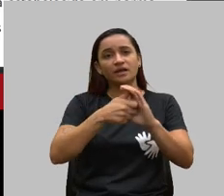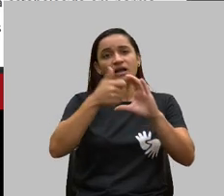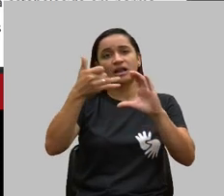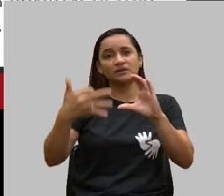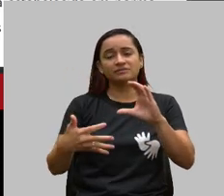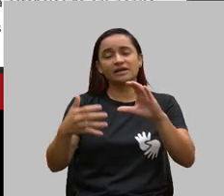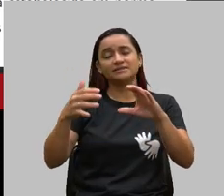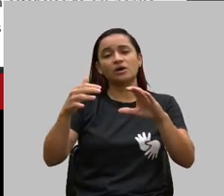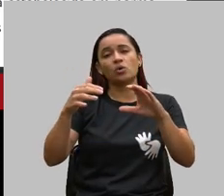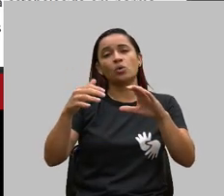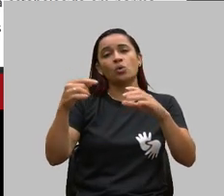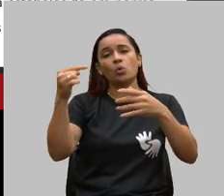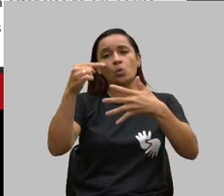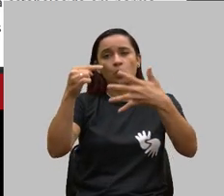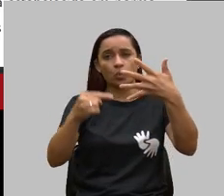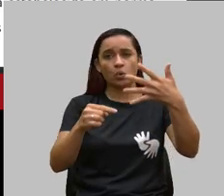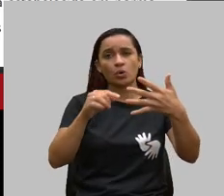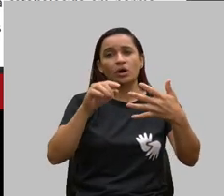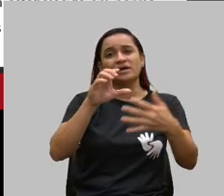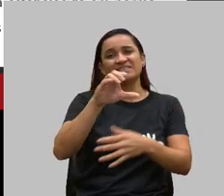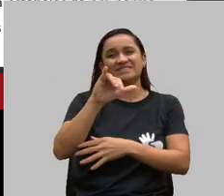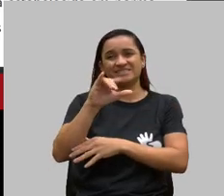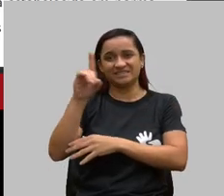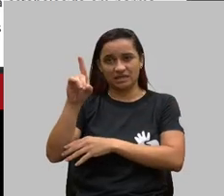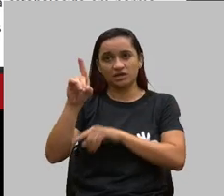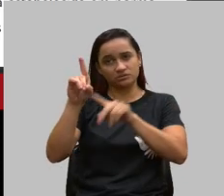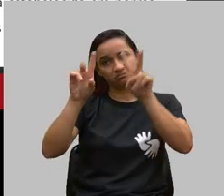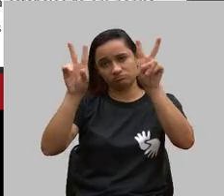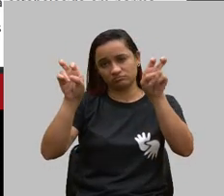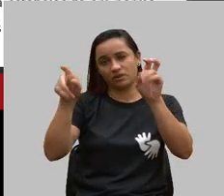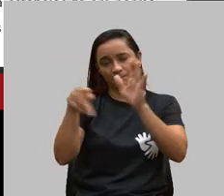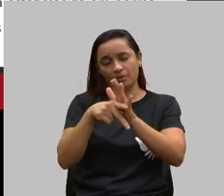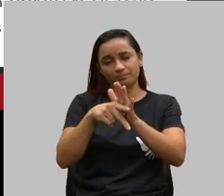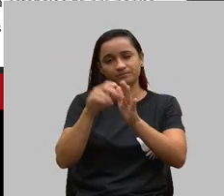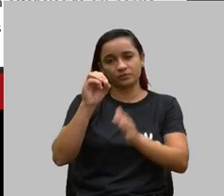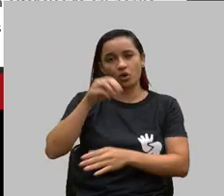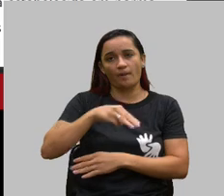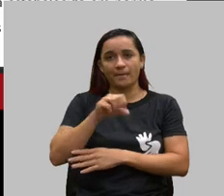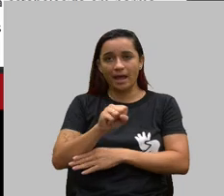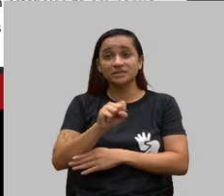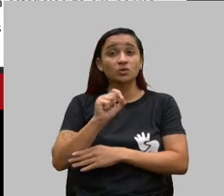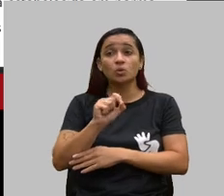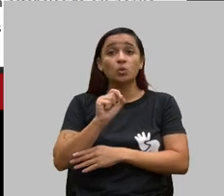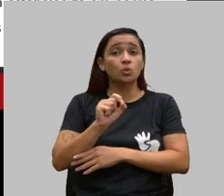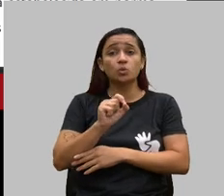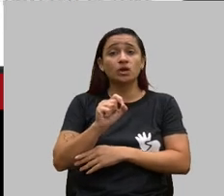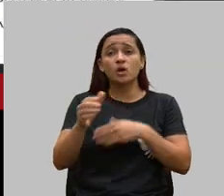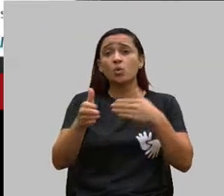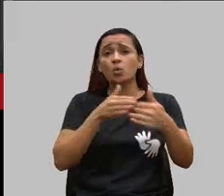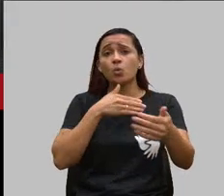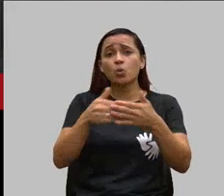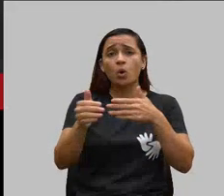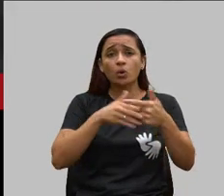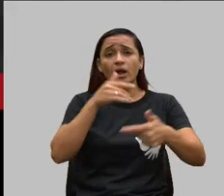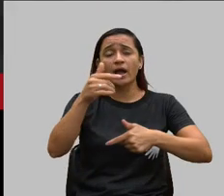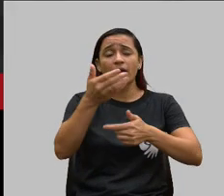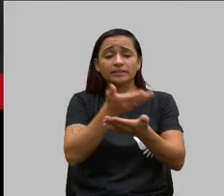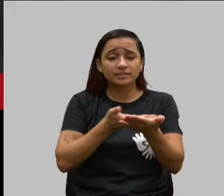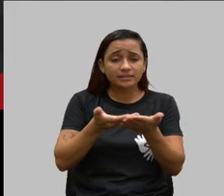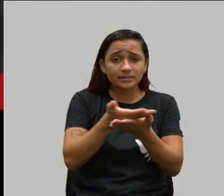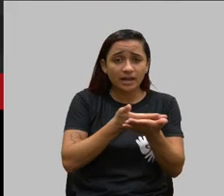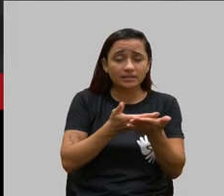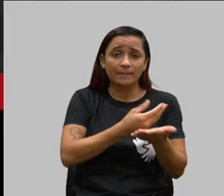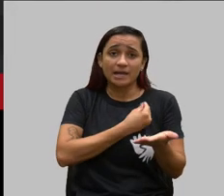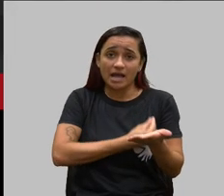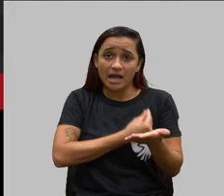de doença que é a CID da Organização Mundial de Saúde ela é qualquer tratamento que exista que venha a existir